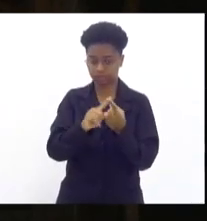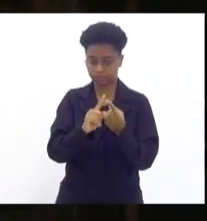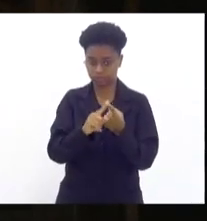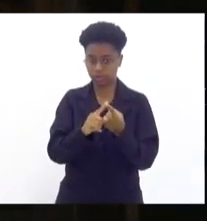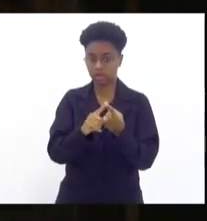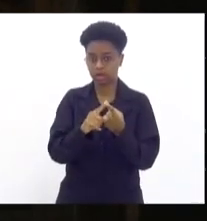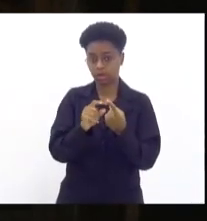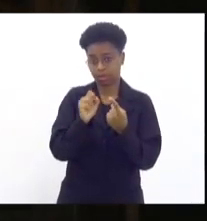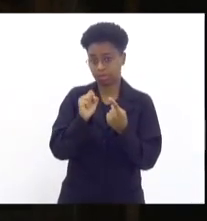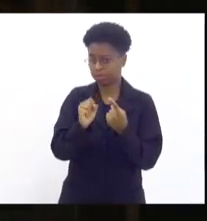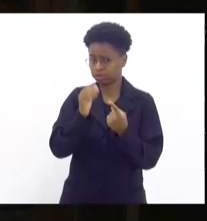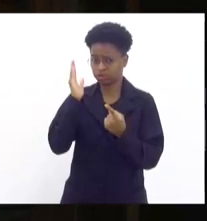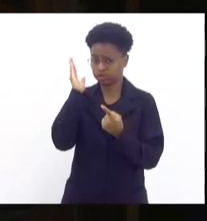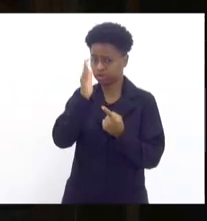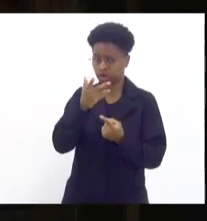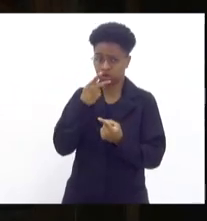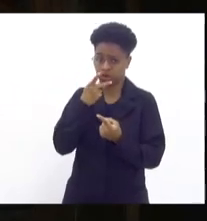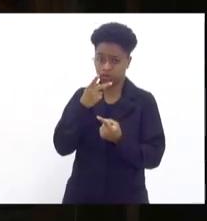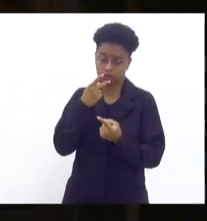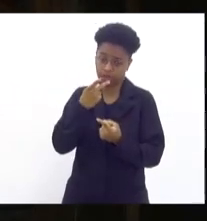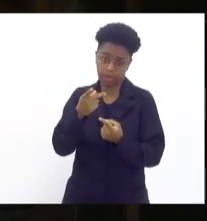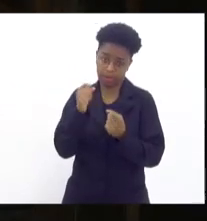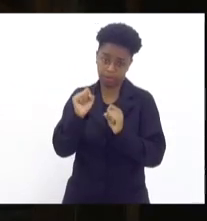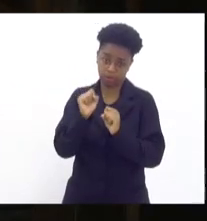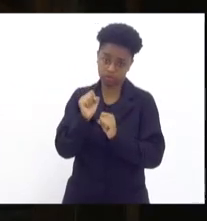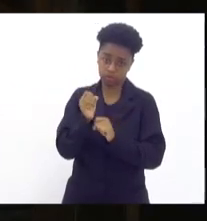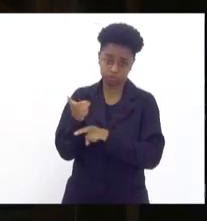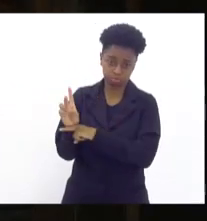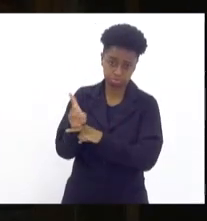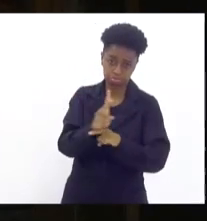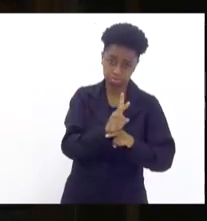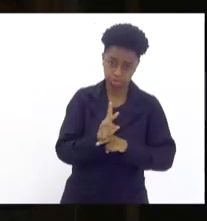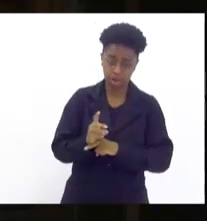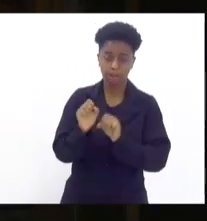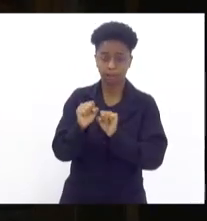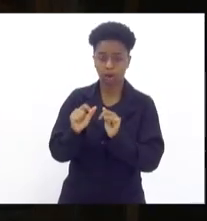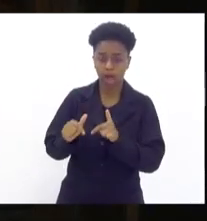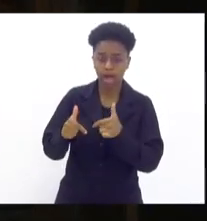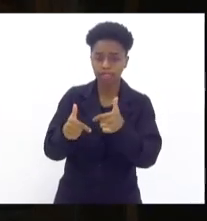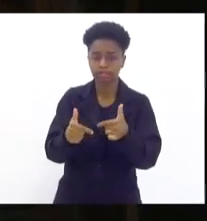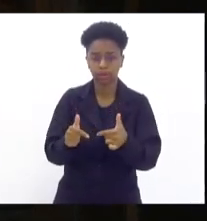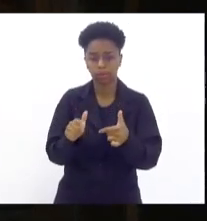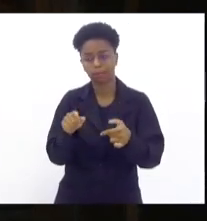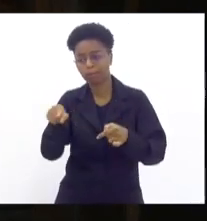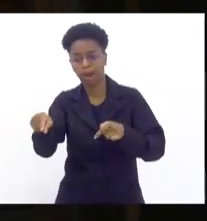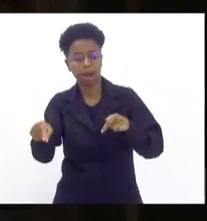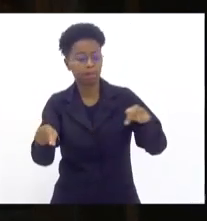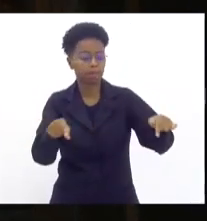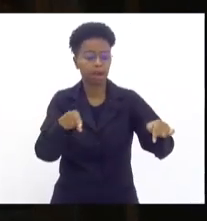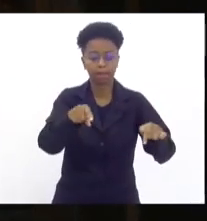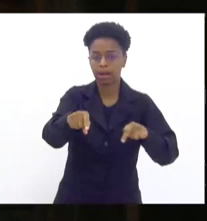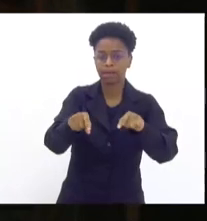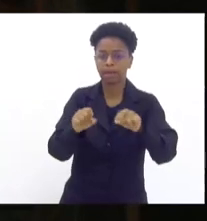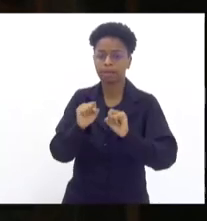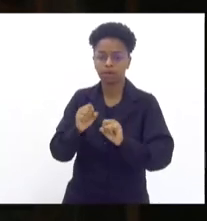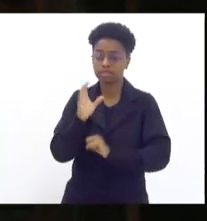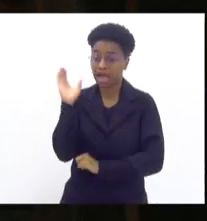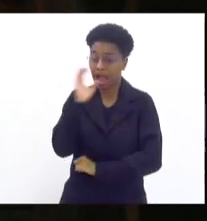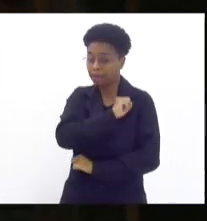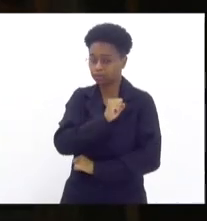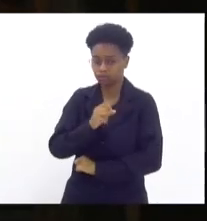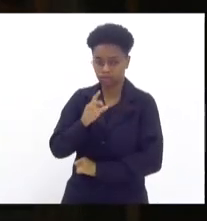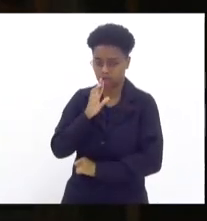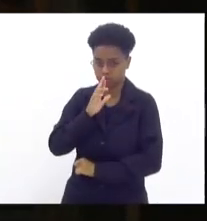responder imediatamente um problema fazendo rondas, fazendo ações pontuais, eu posso dar uma resposta pontual, rápida,